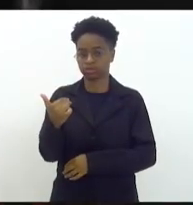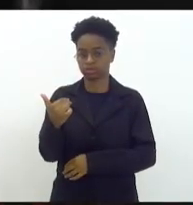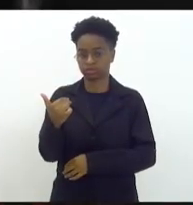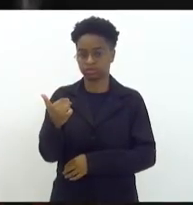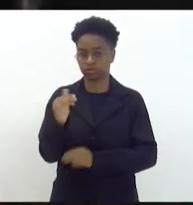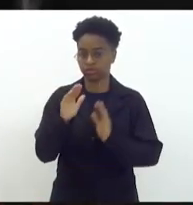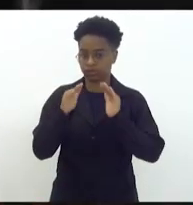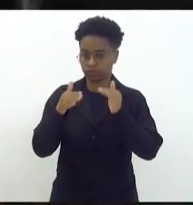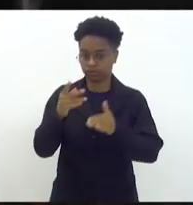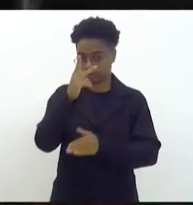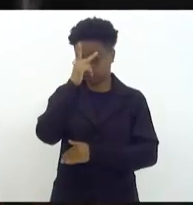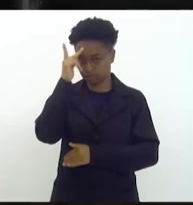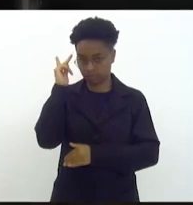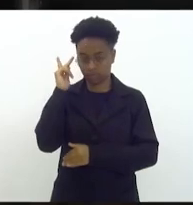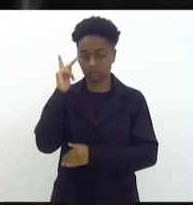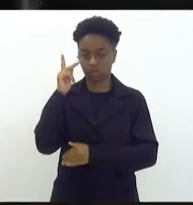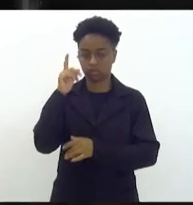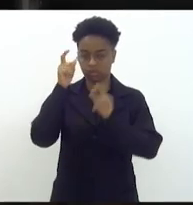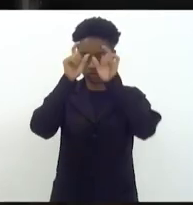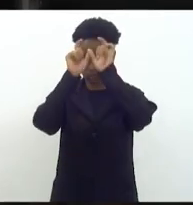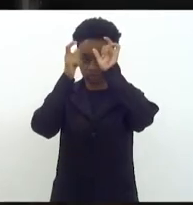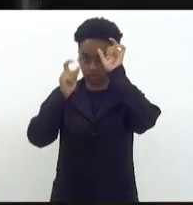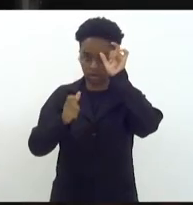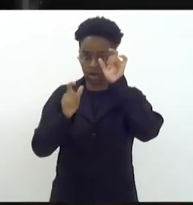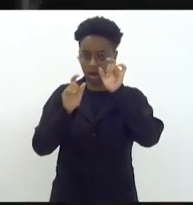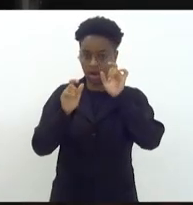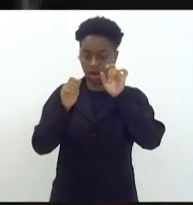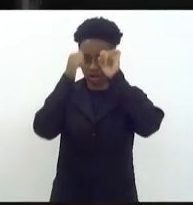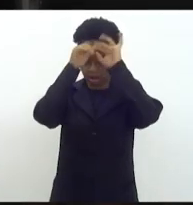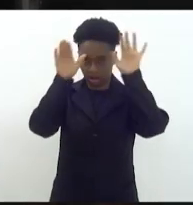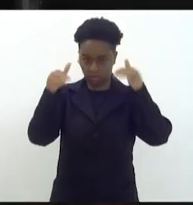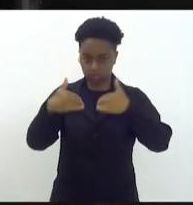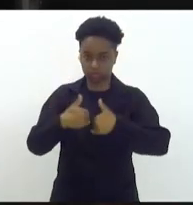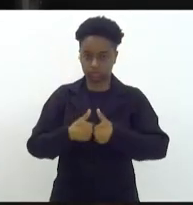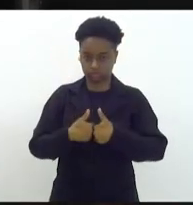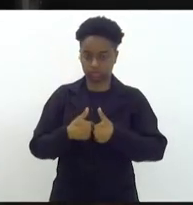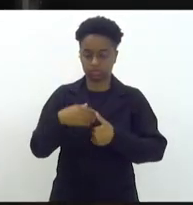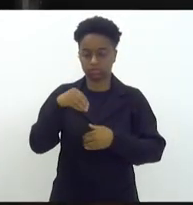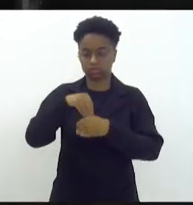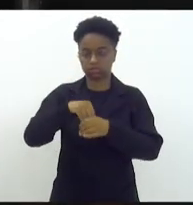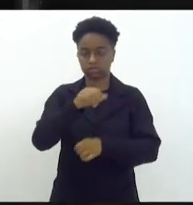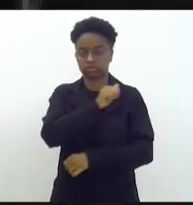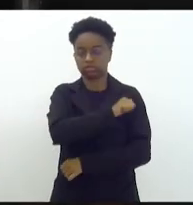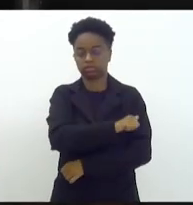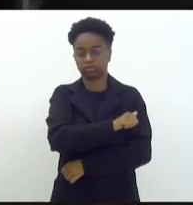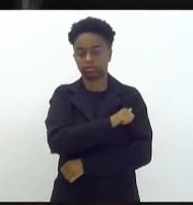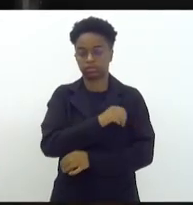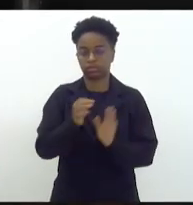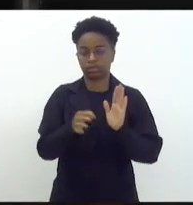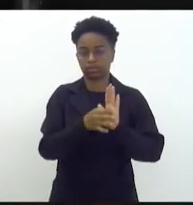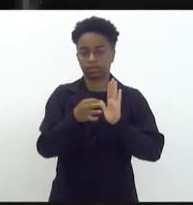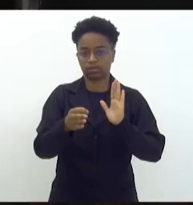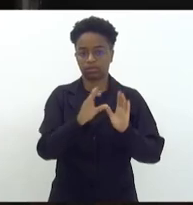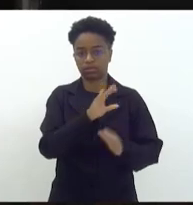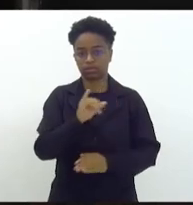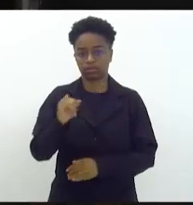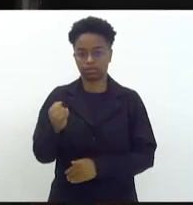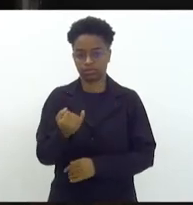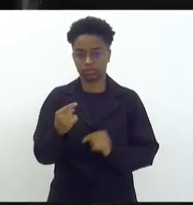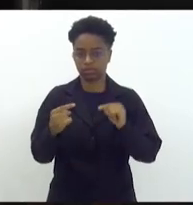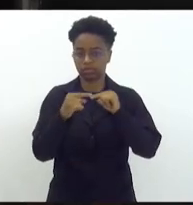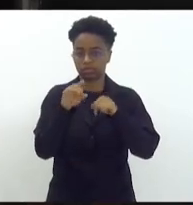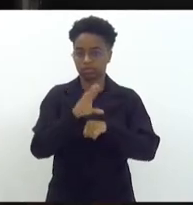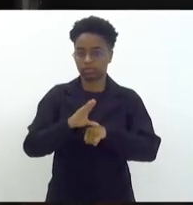para pessoas com transtorno do aspecto autista, T.E.A., no âmbito do Estado do Rio de Janeiro. Pareces das comissões de condição de justiça pela